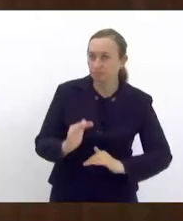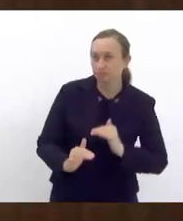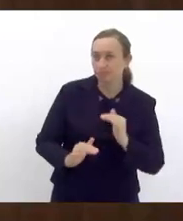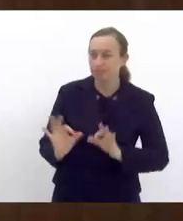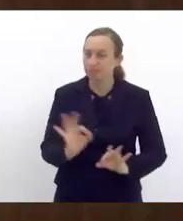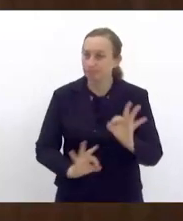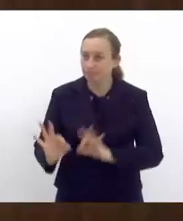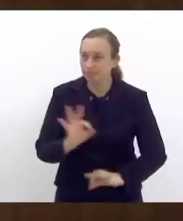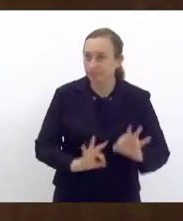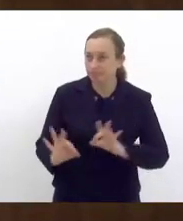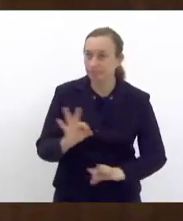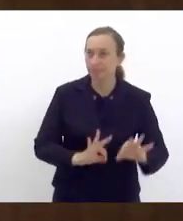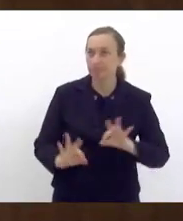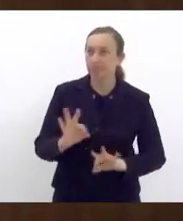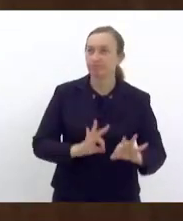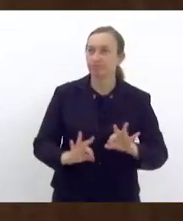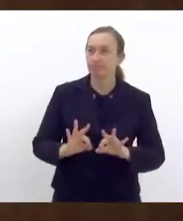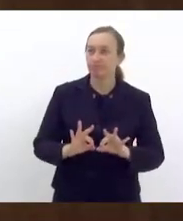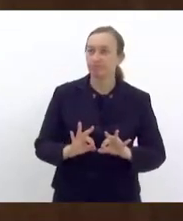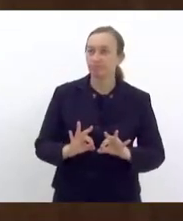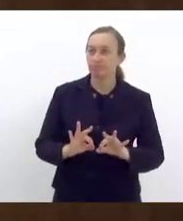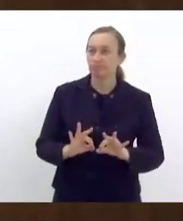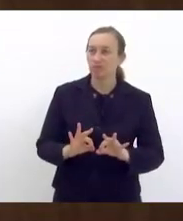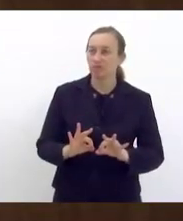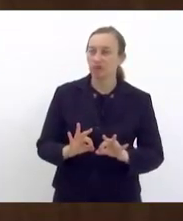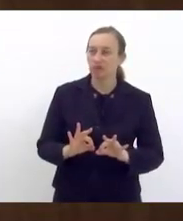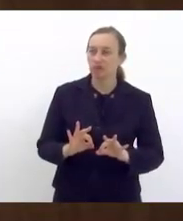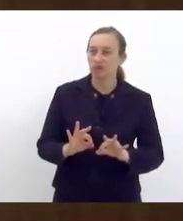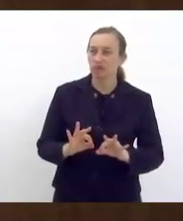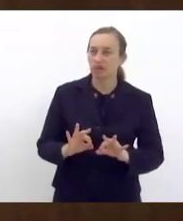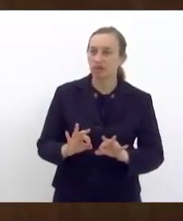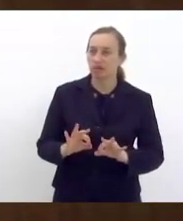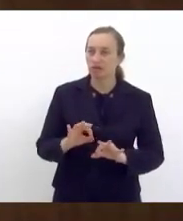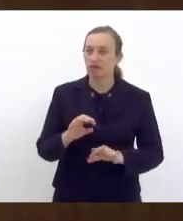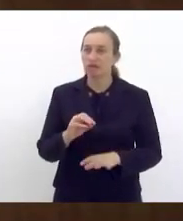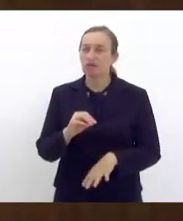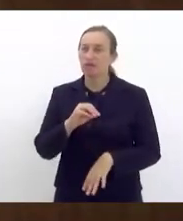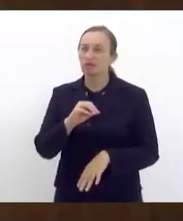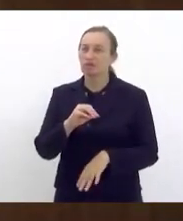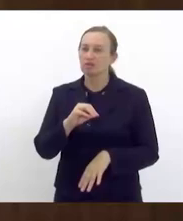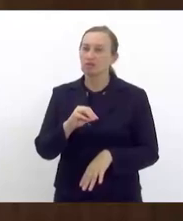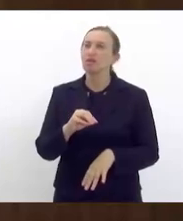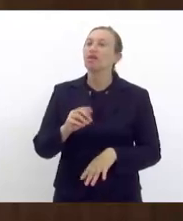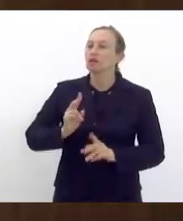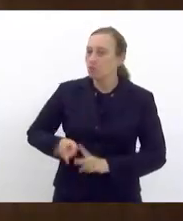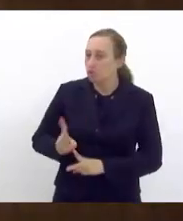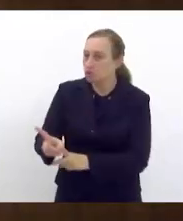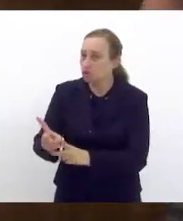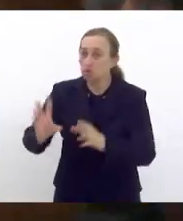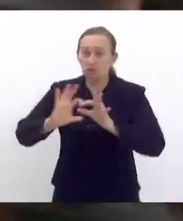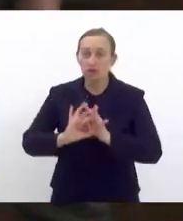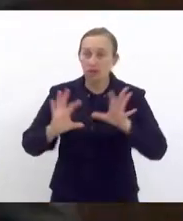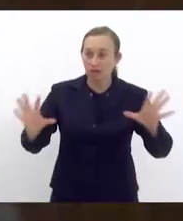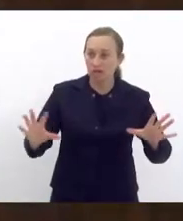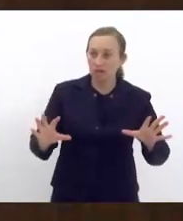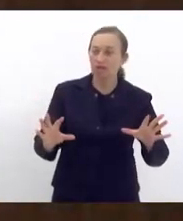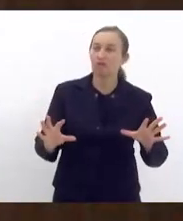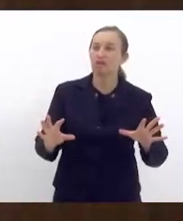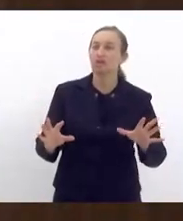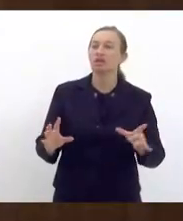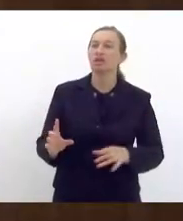através dessa remuneração, que esses fazedores continuem autônomos e independentes, garante